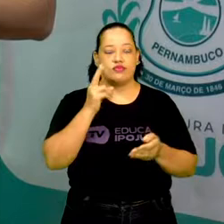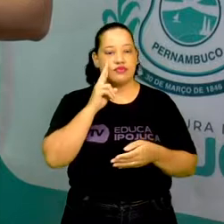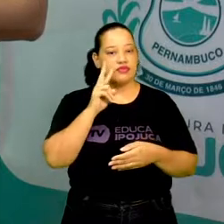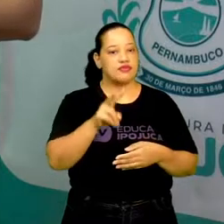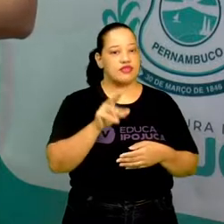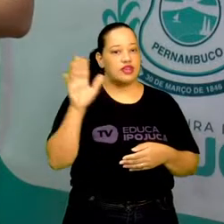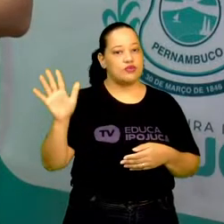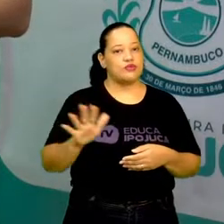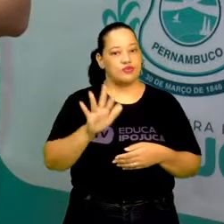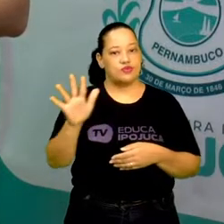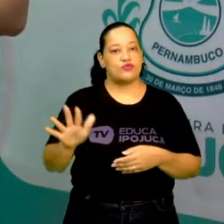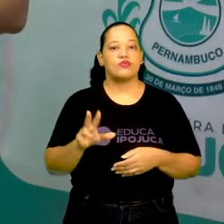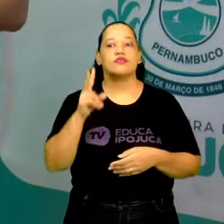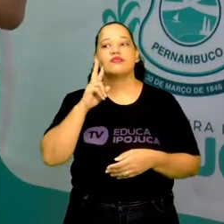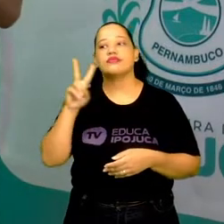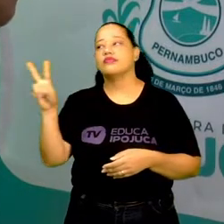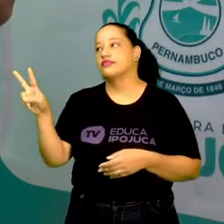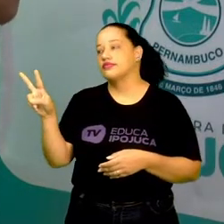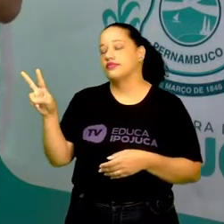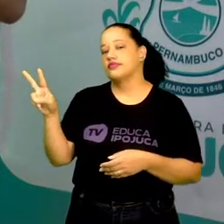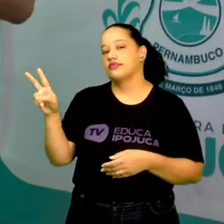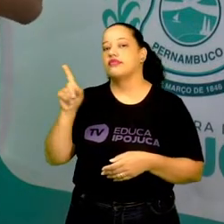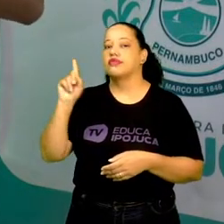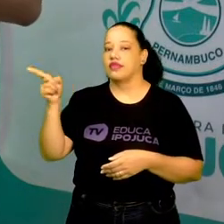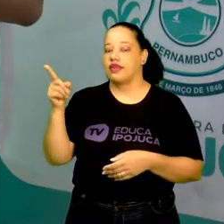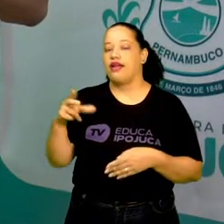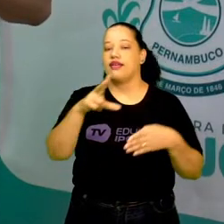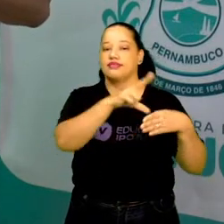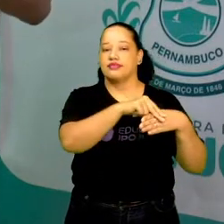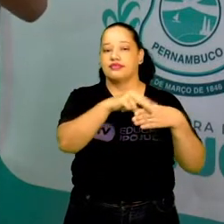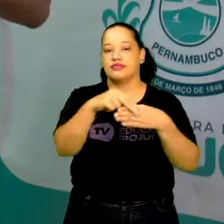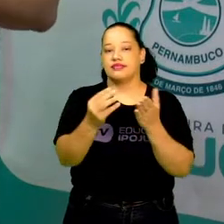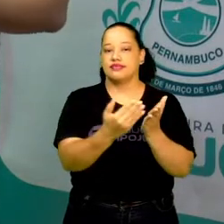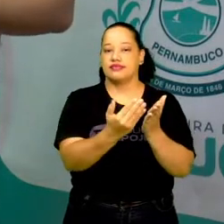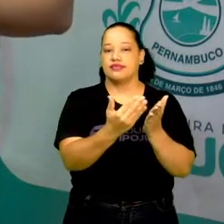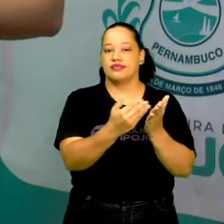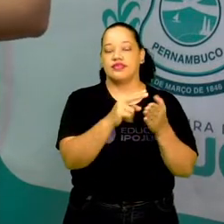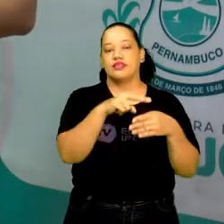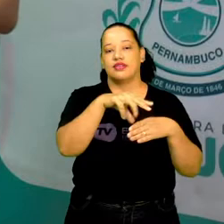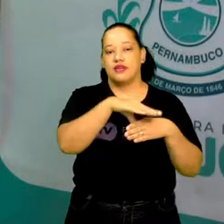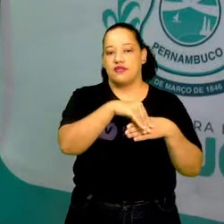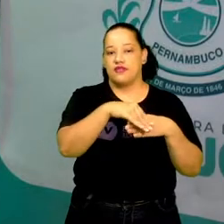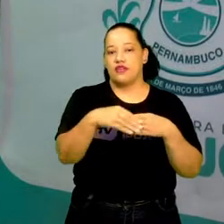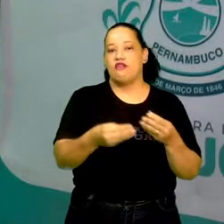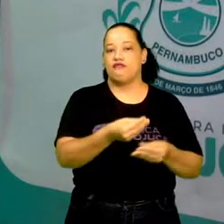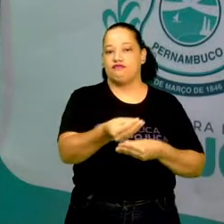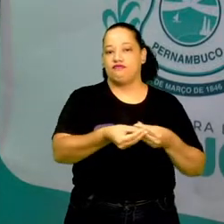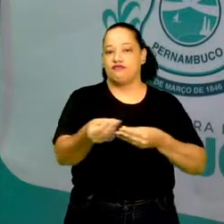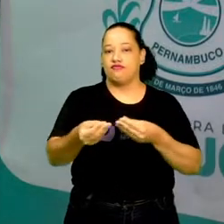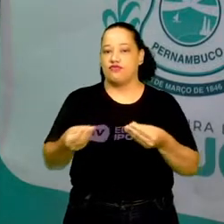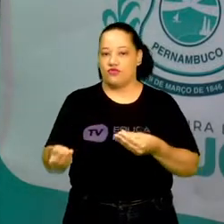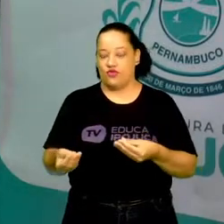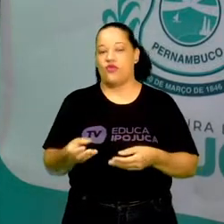ilustração, que são essas pequenas cartilhazinhas de livretos, são os folhetos de Cordel.